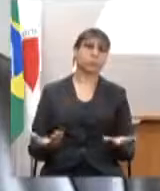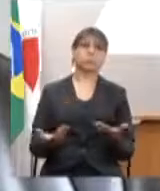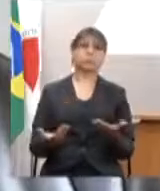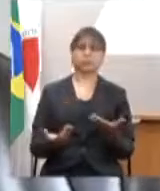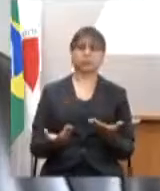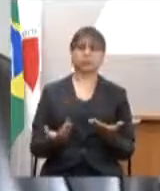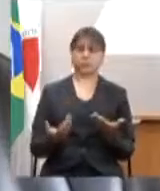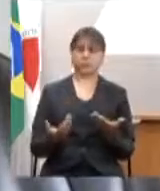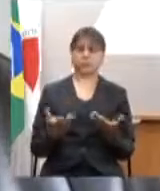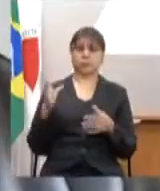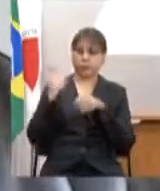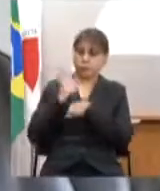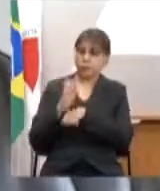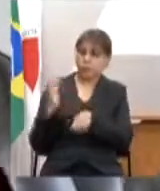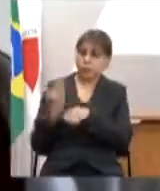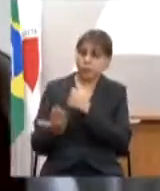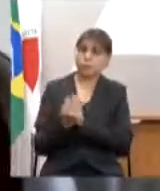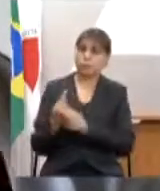Estado